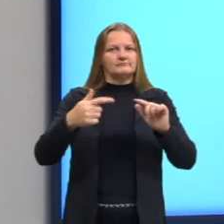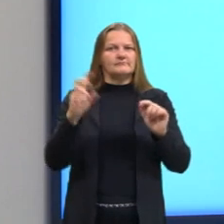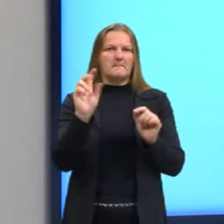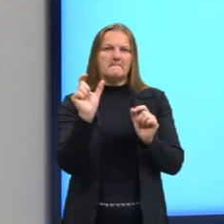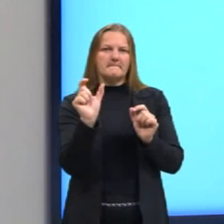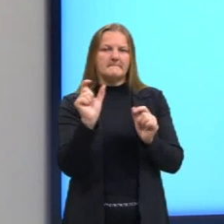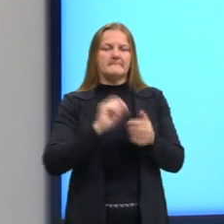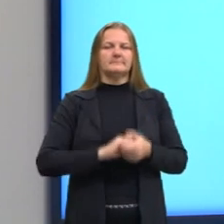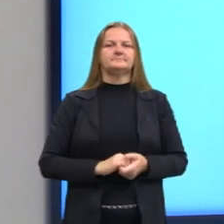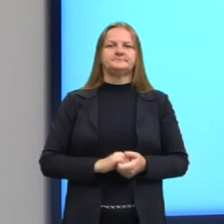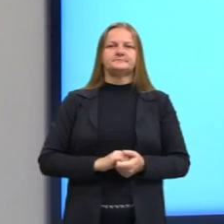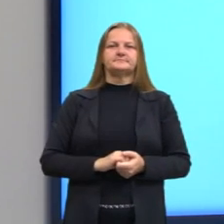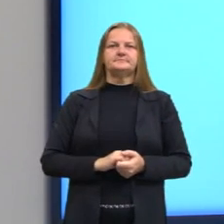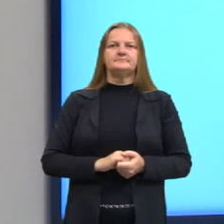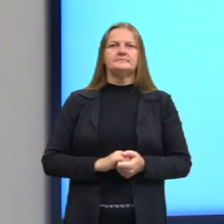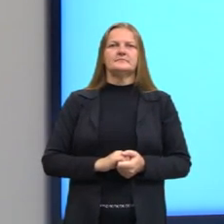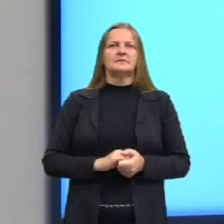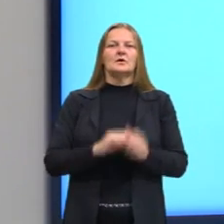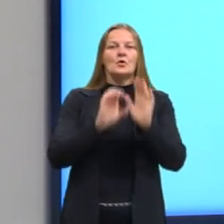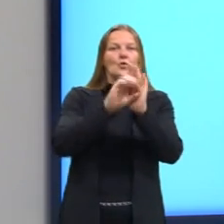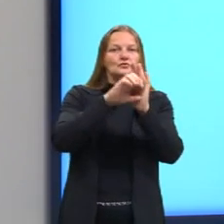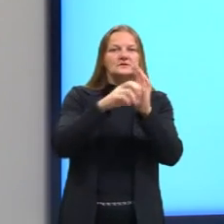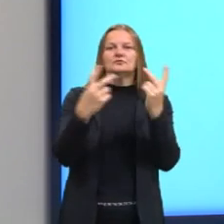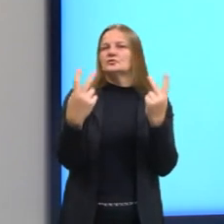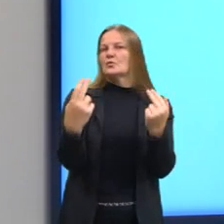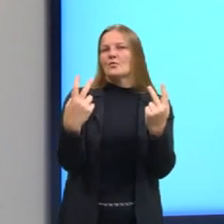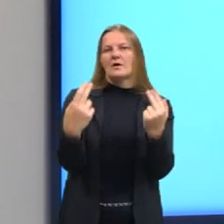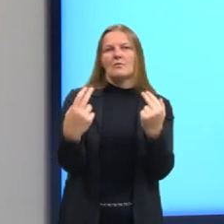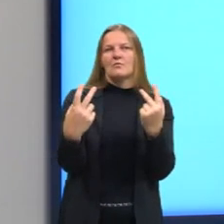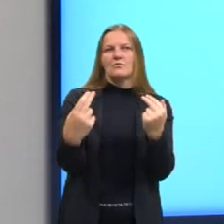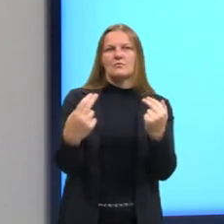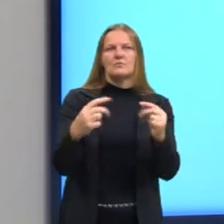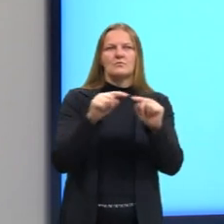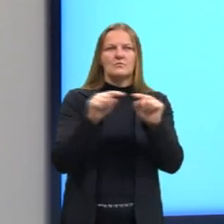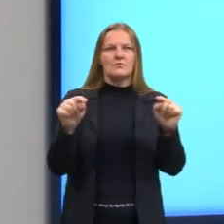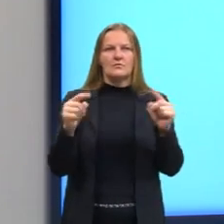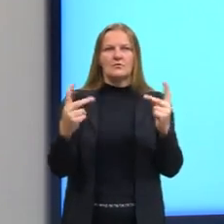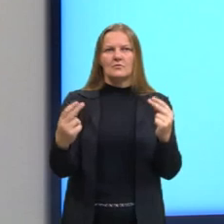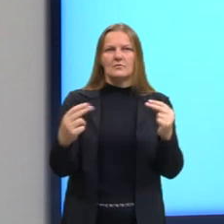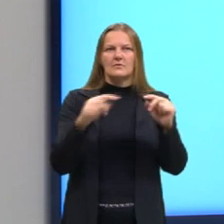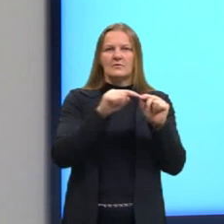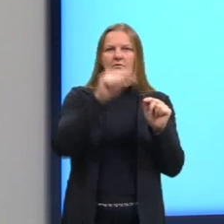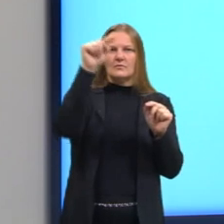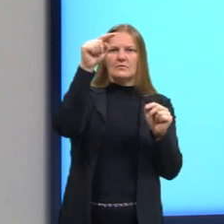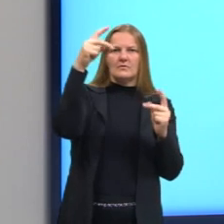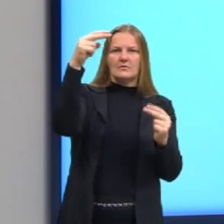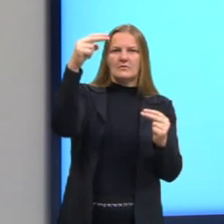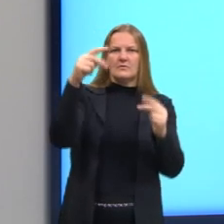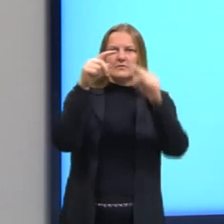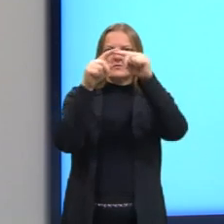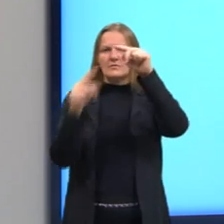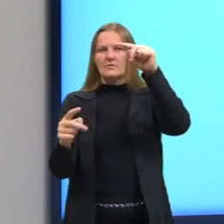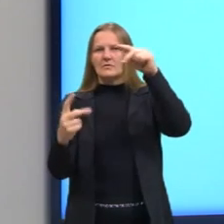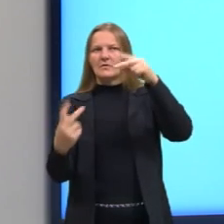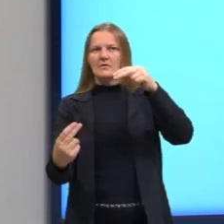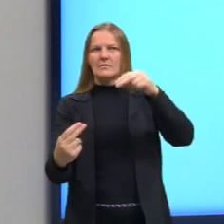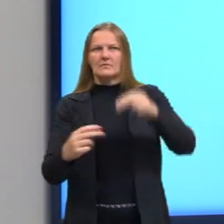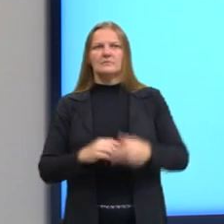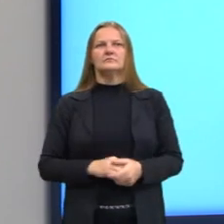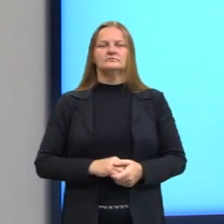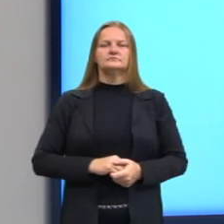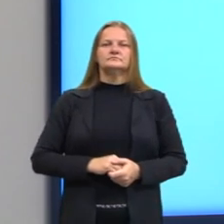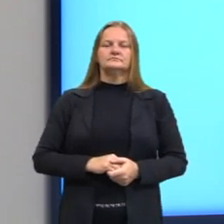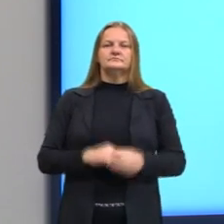de congruente para se referir a iguais. Ou seja, um triângulo equilátero é um triângulo que tem três lados iguais.